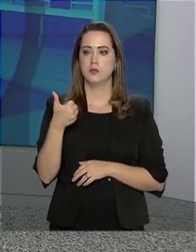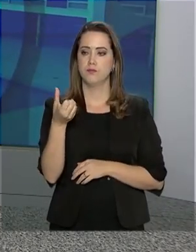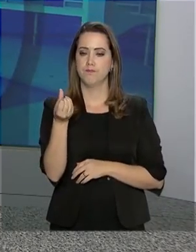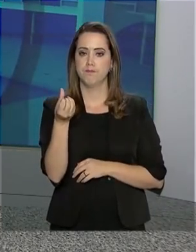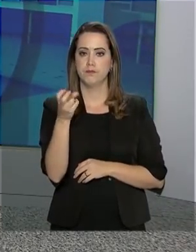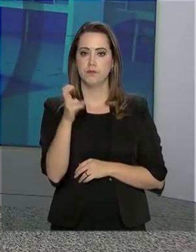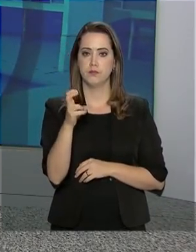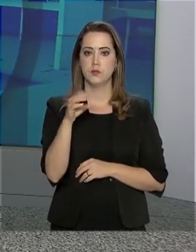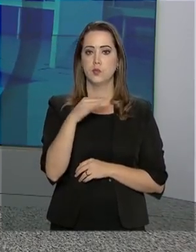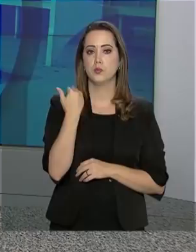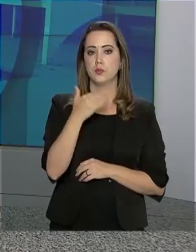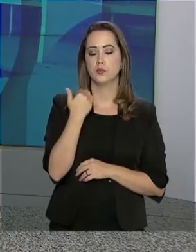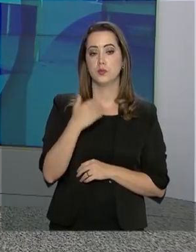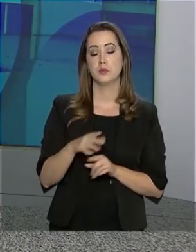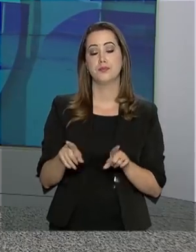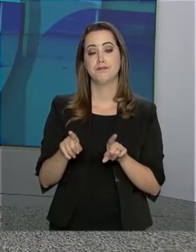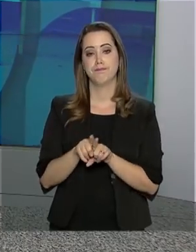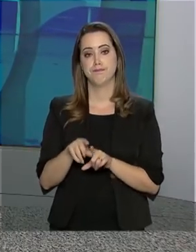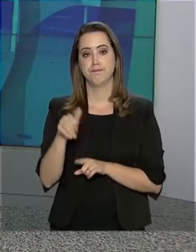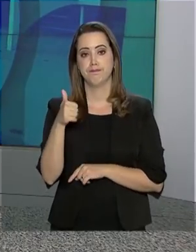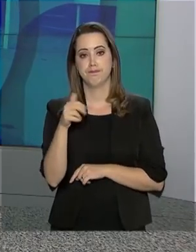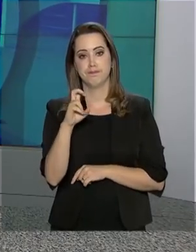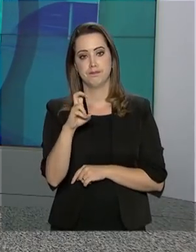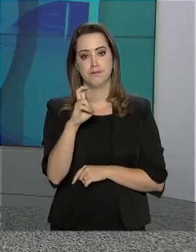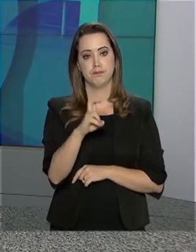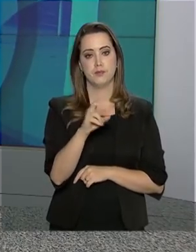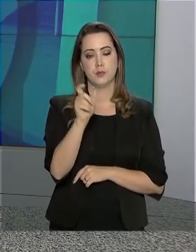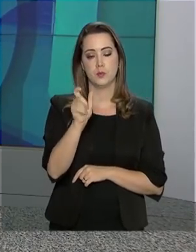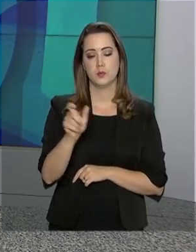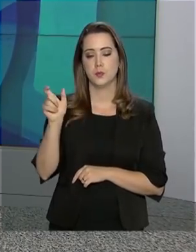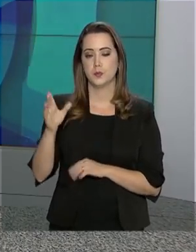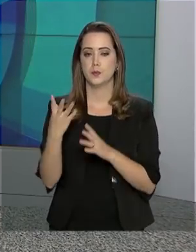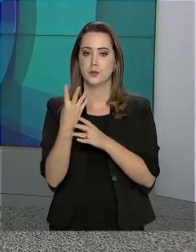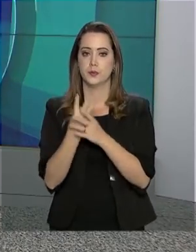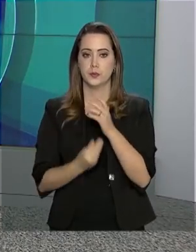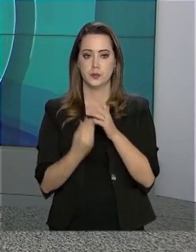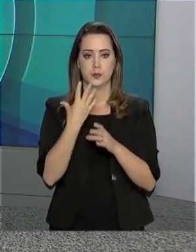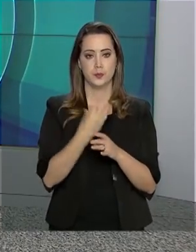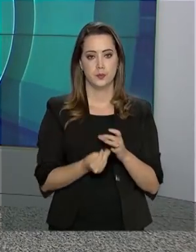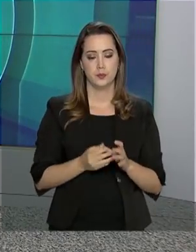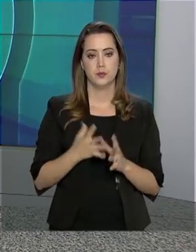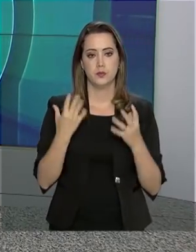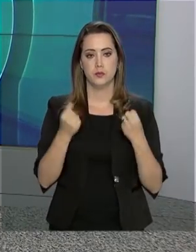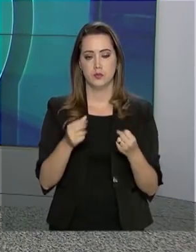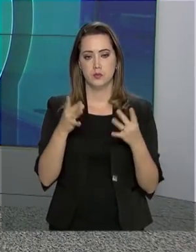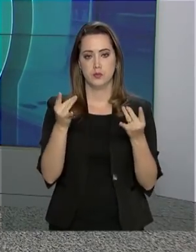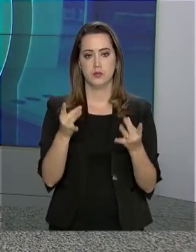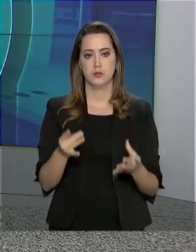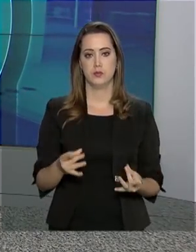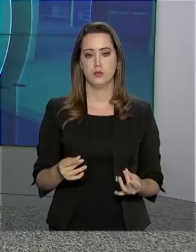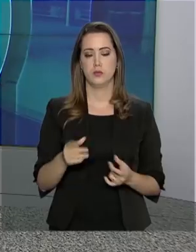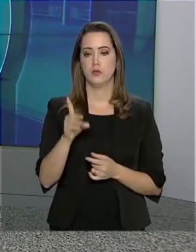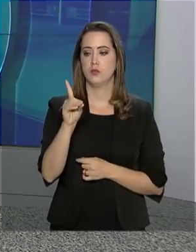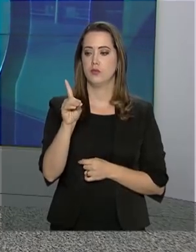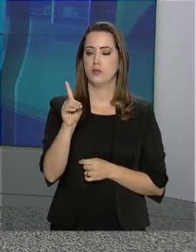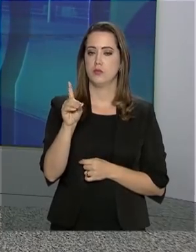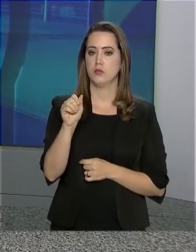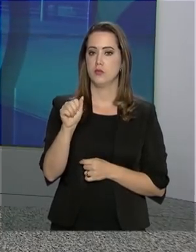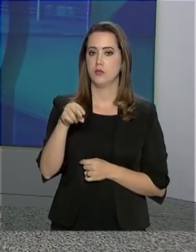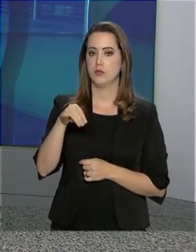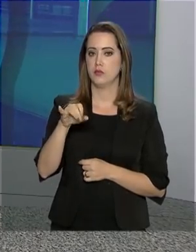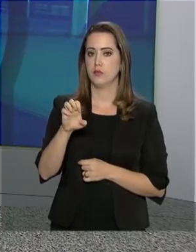165 mortos e 155 desaparecidos. Vamos saber os detalhes, então, com o